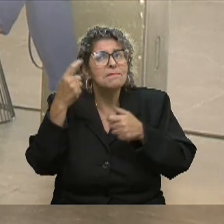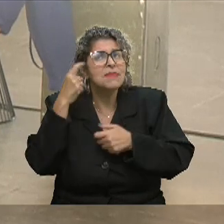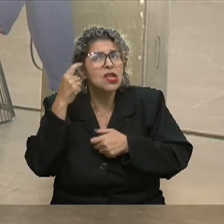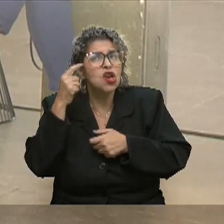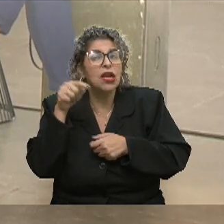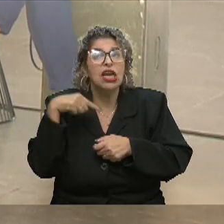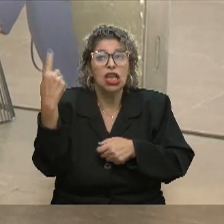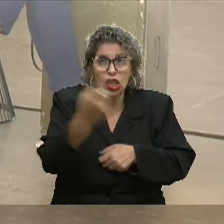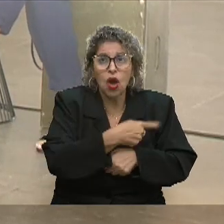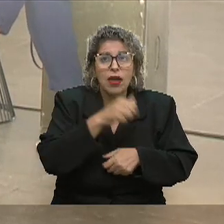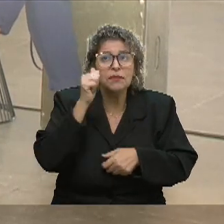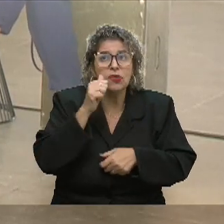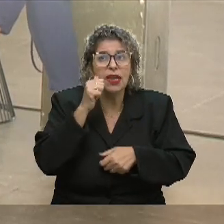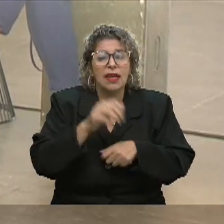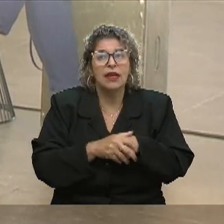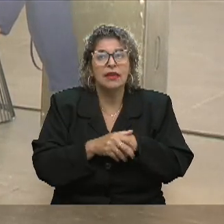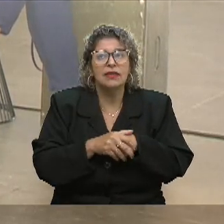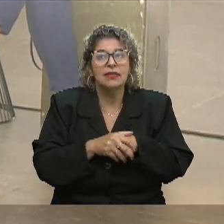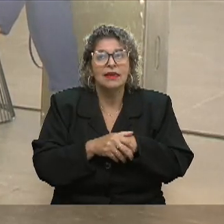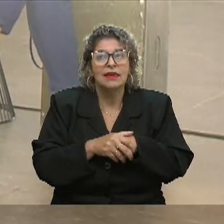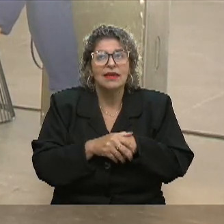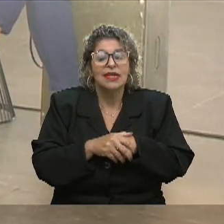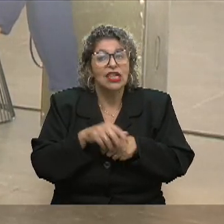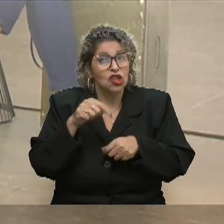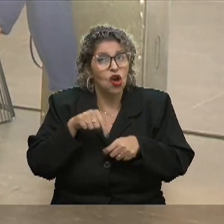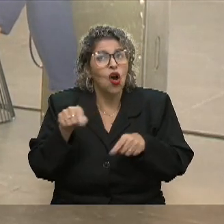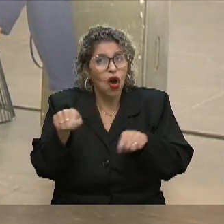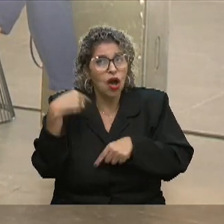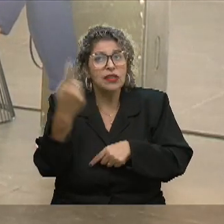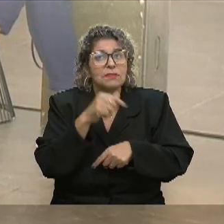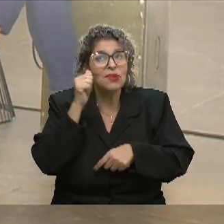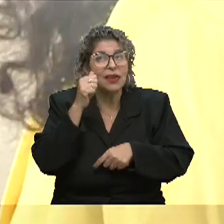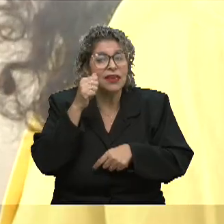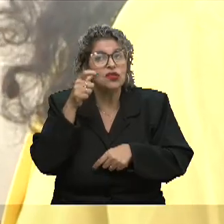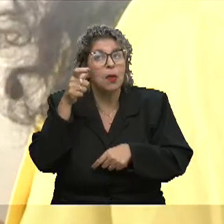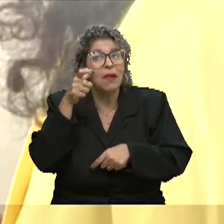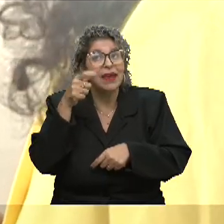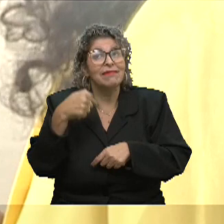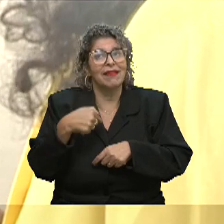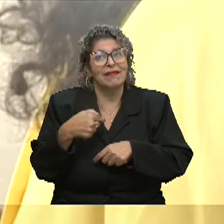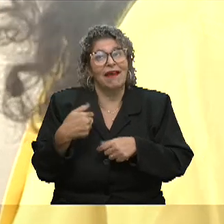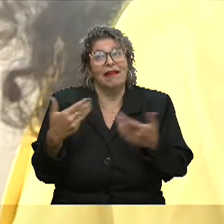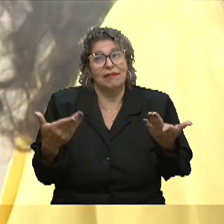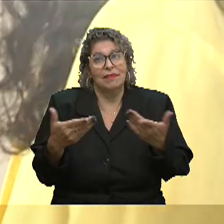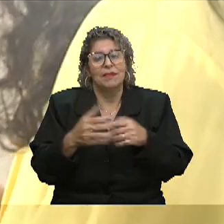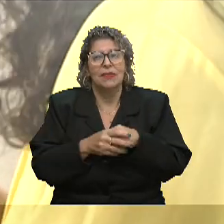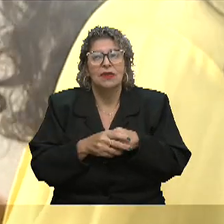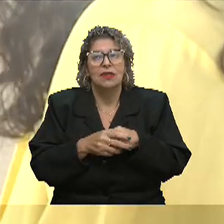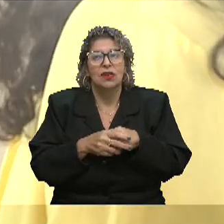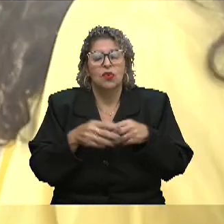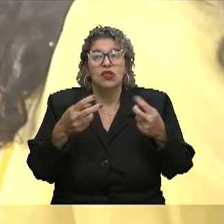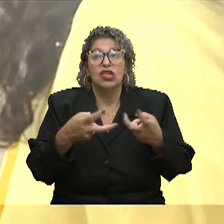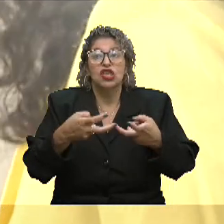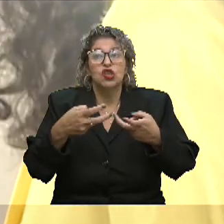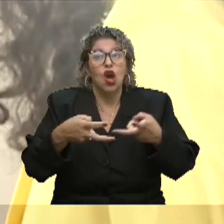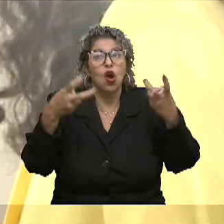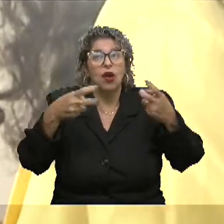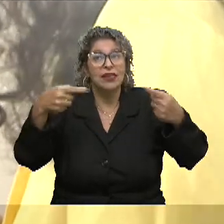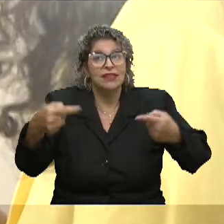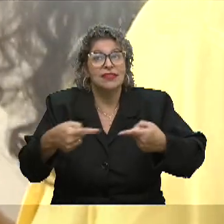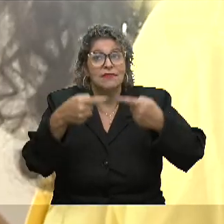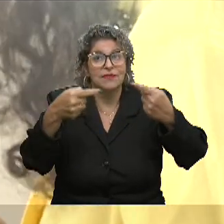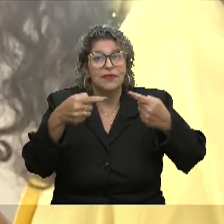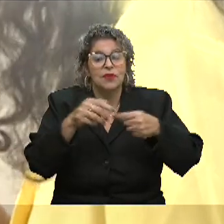do que nós mesmos, quando somos nós as interessadas, Tanise? Então, assim, quando a gente olha para esses desafios, que é